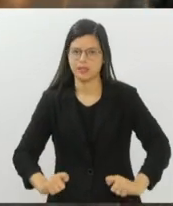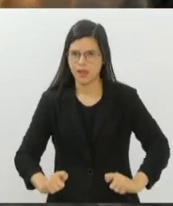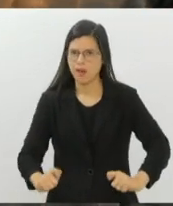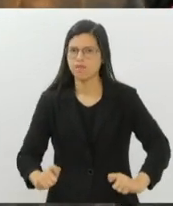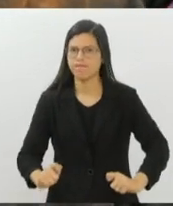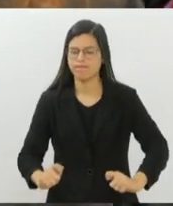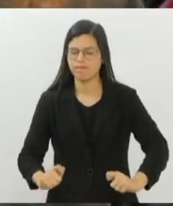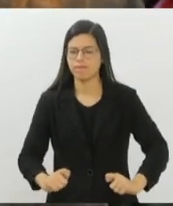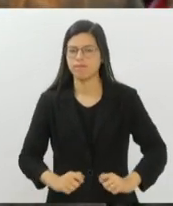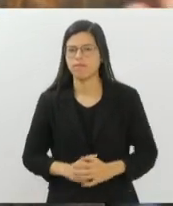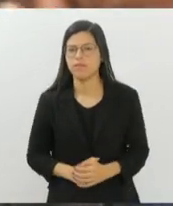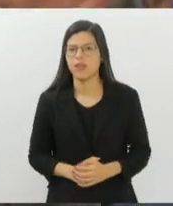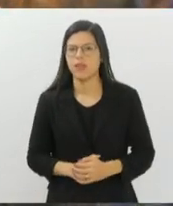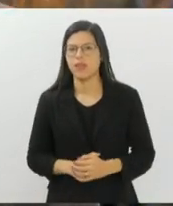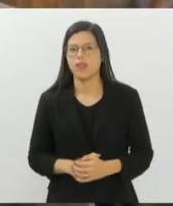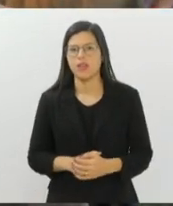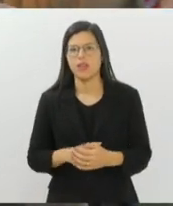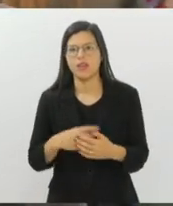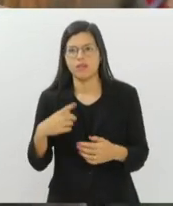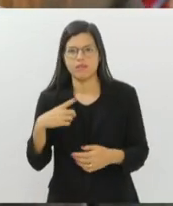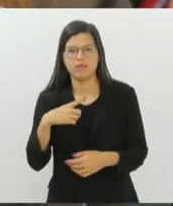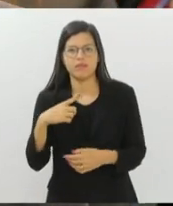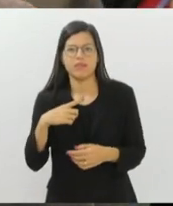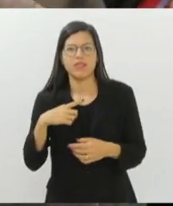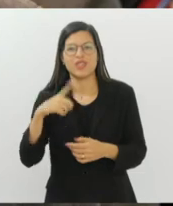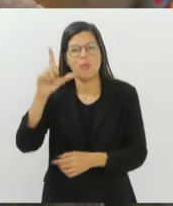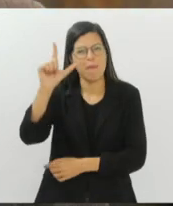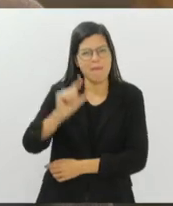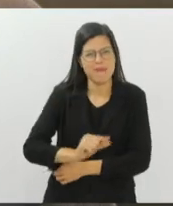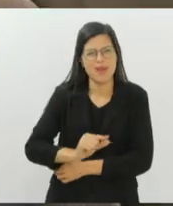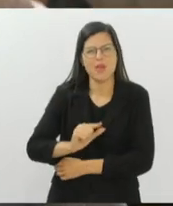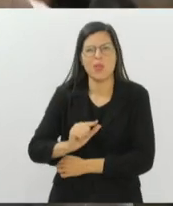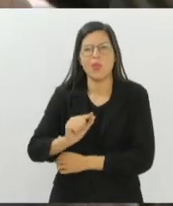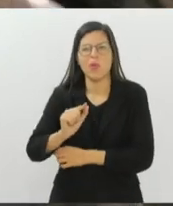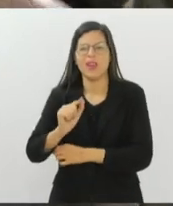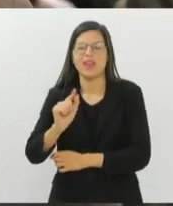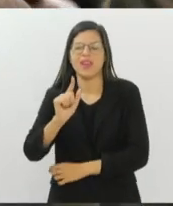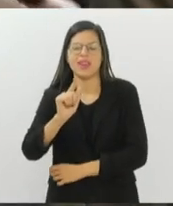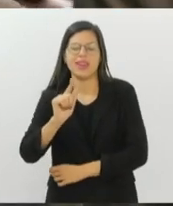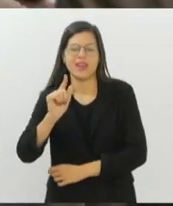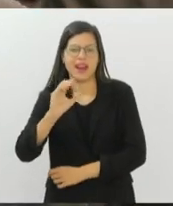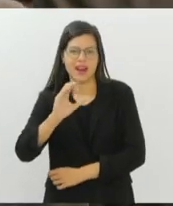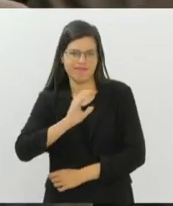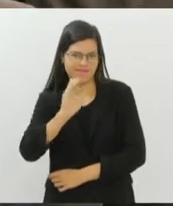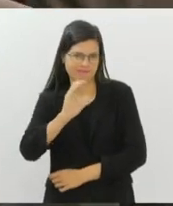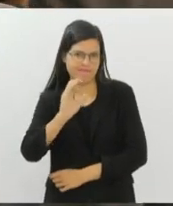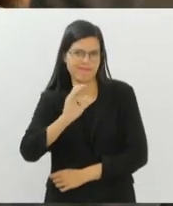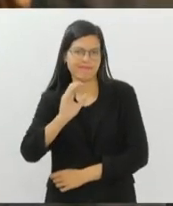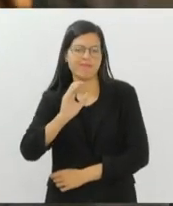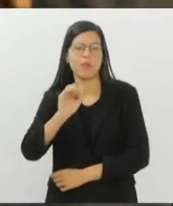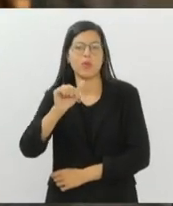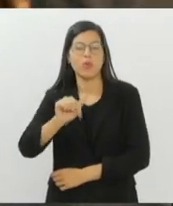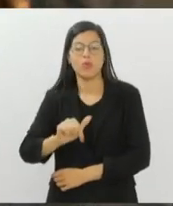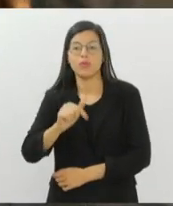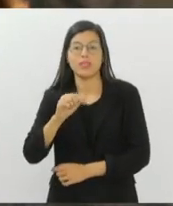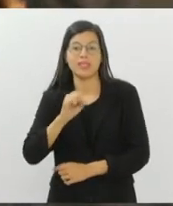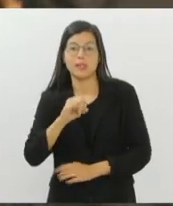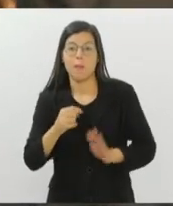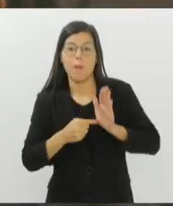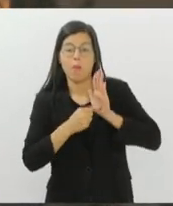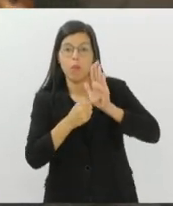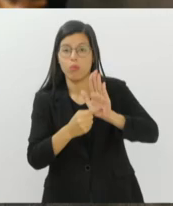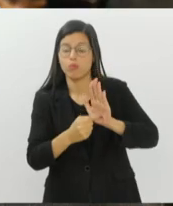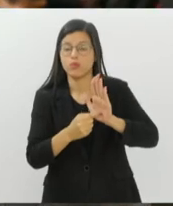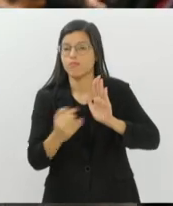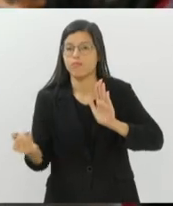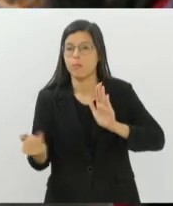em geração de créditos de carbono. Então, se a gente levar em consideração isso e a importância que o Nuri está tendo